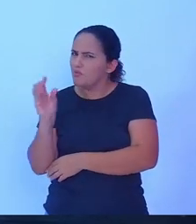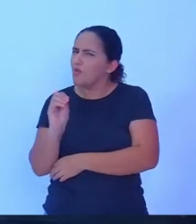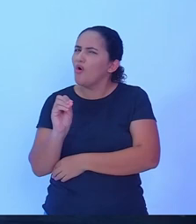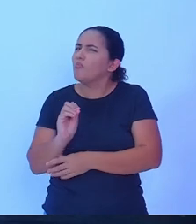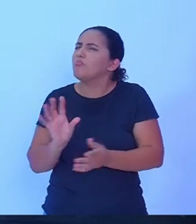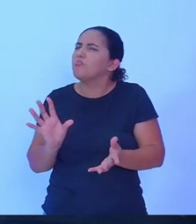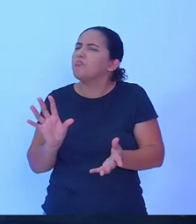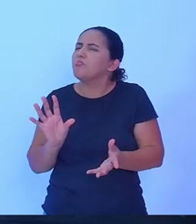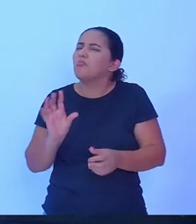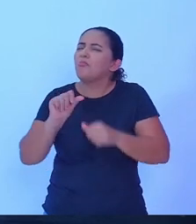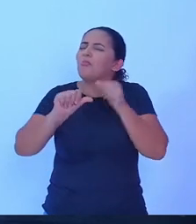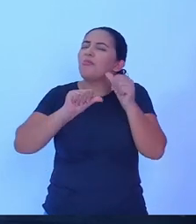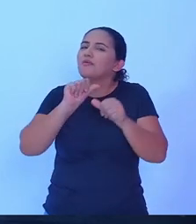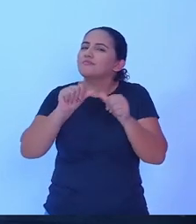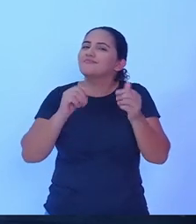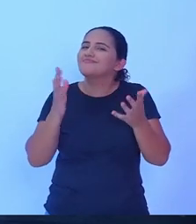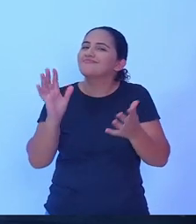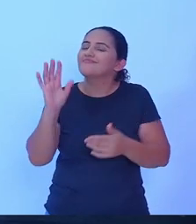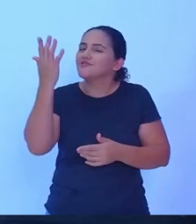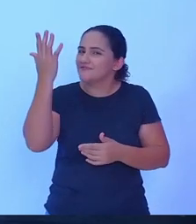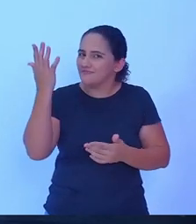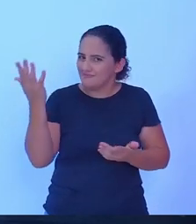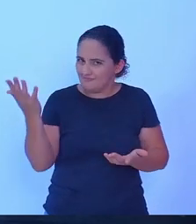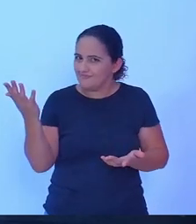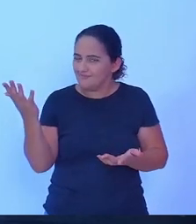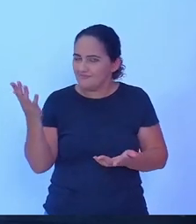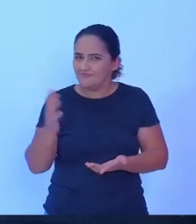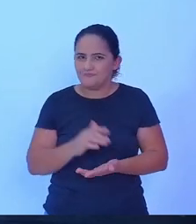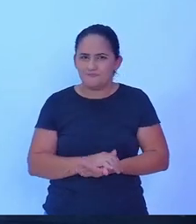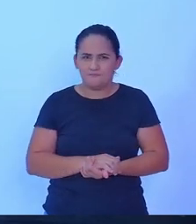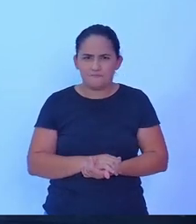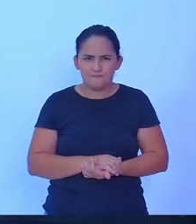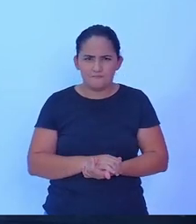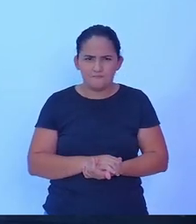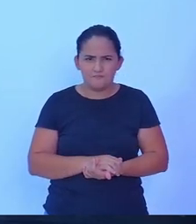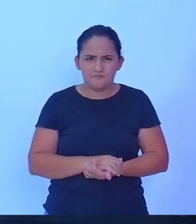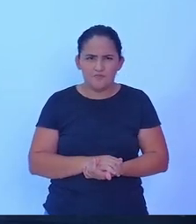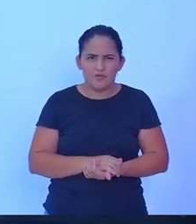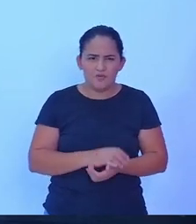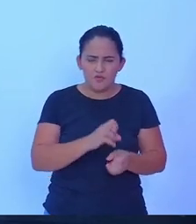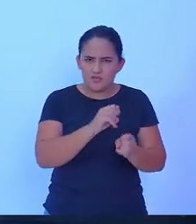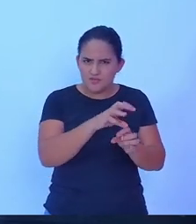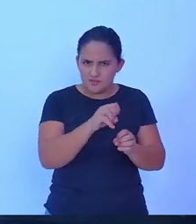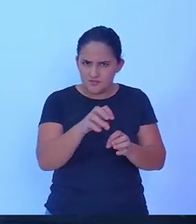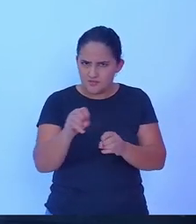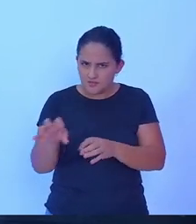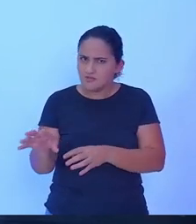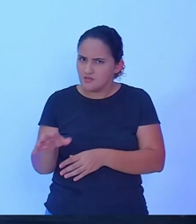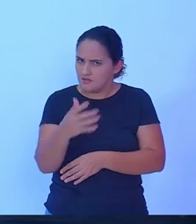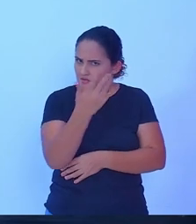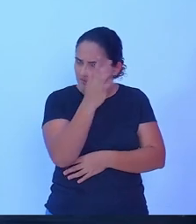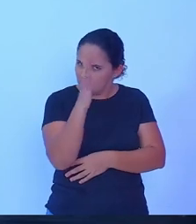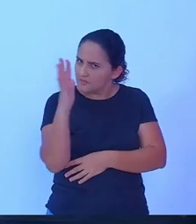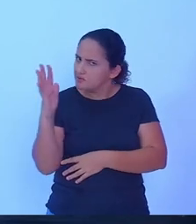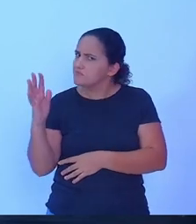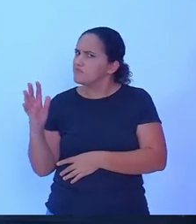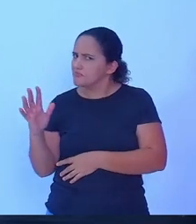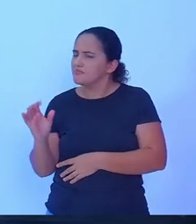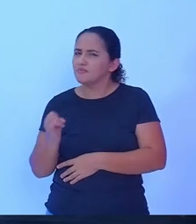problema e é com esse tipo de ações que a gente podemos resolver então a educação para o meio ambiente é muito importante